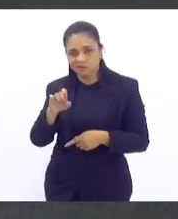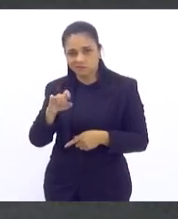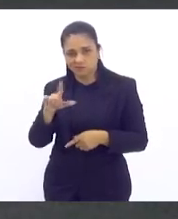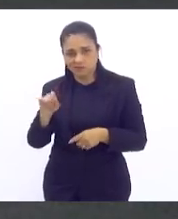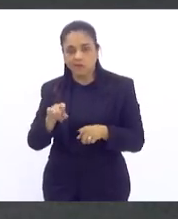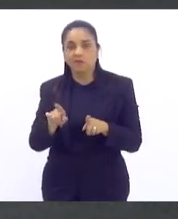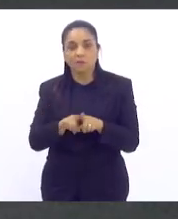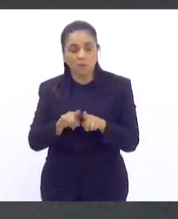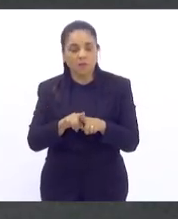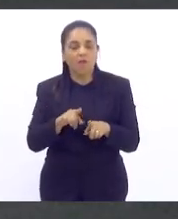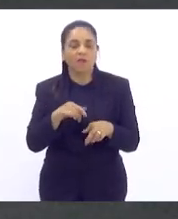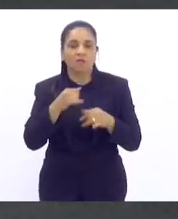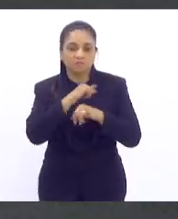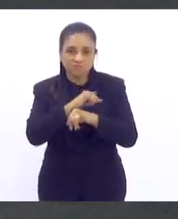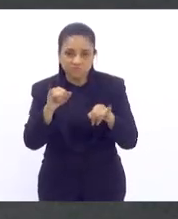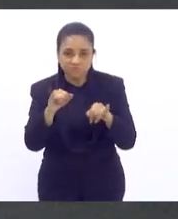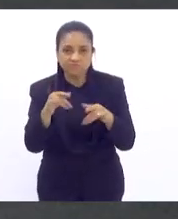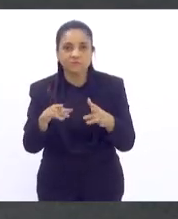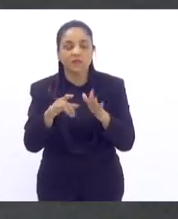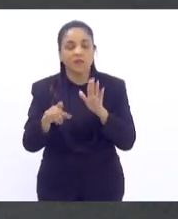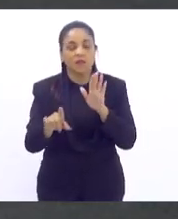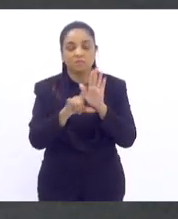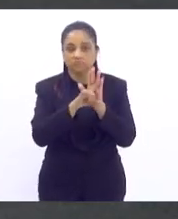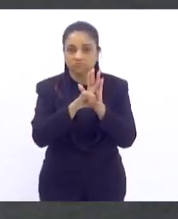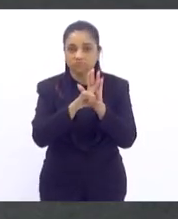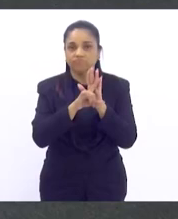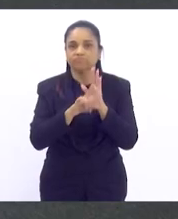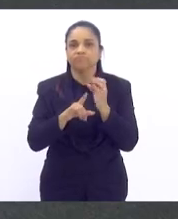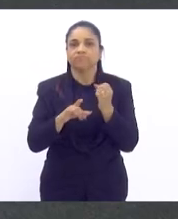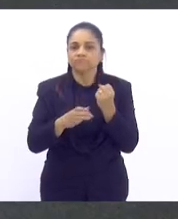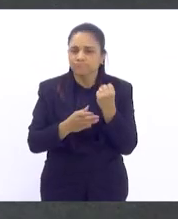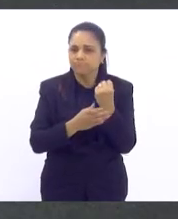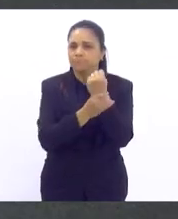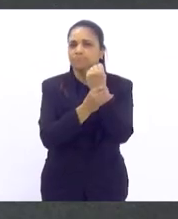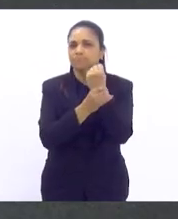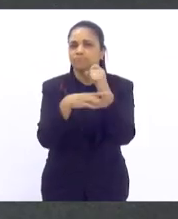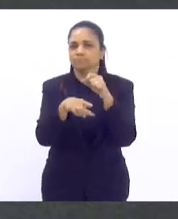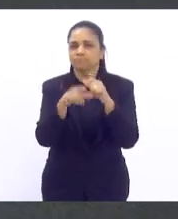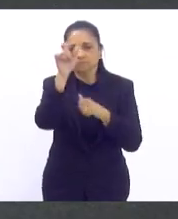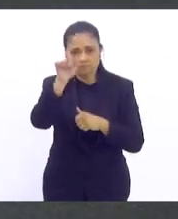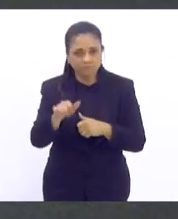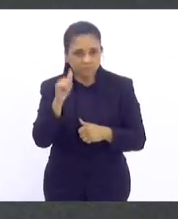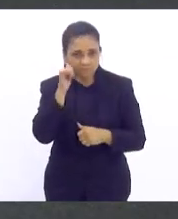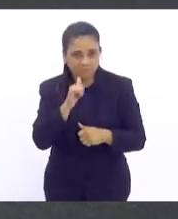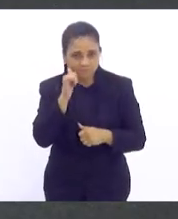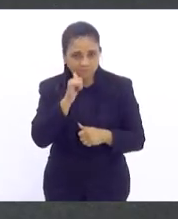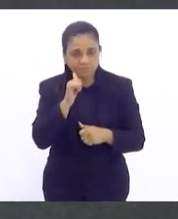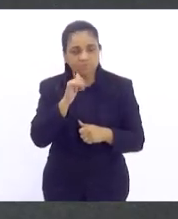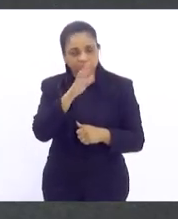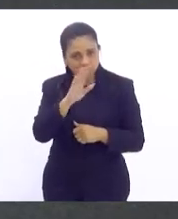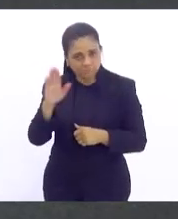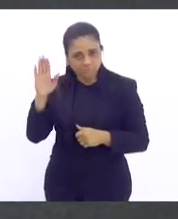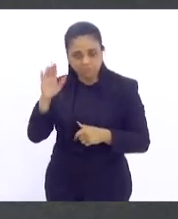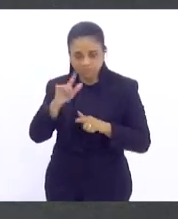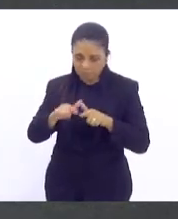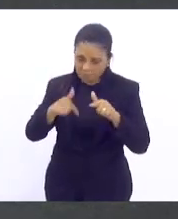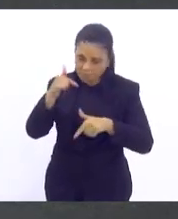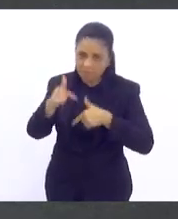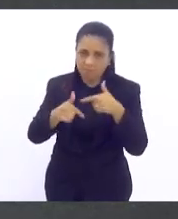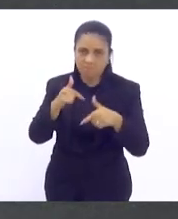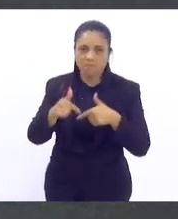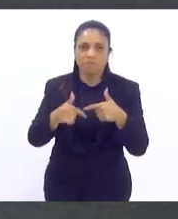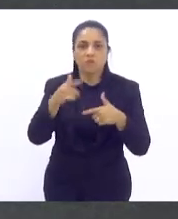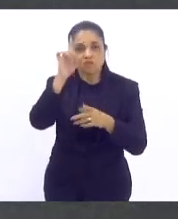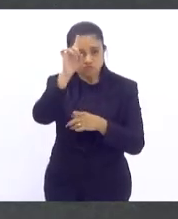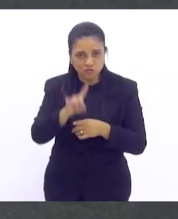possibilidade de termos a legislação garantindo que essas mulheres tenham plenitude nos seus mandatos, é fundamental. Obrigada.